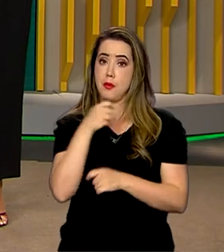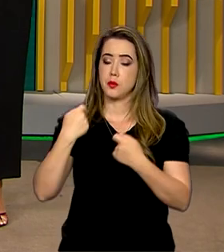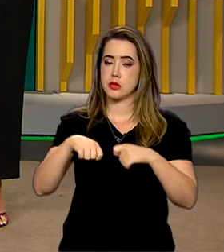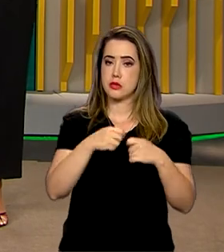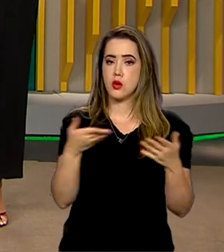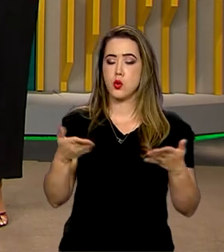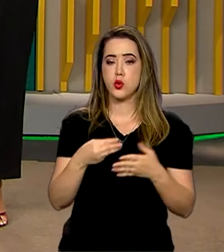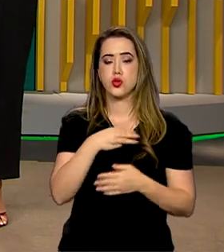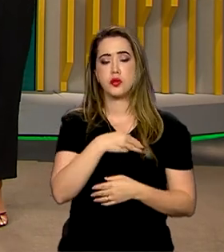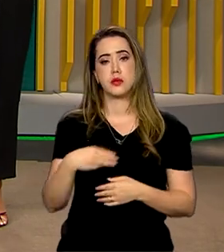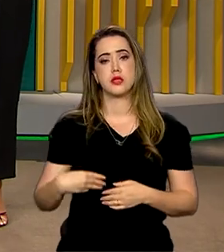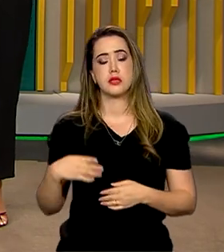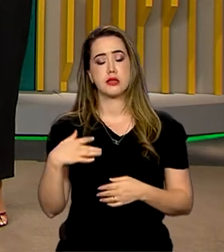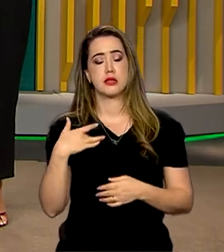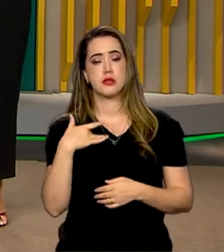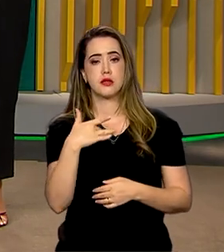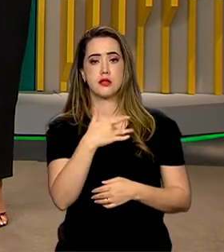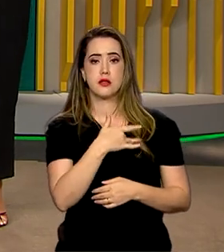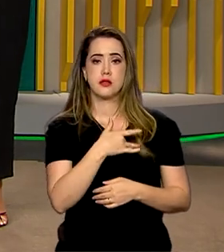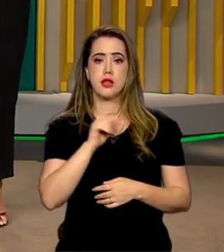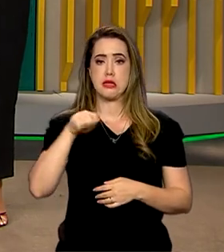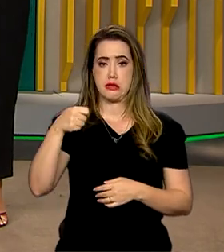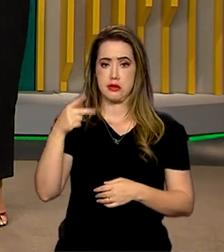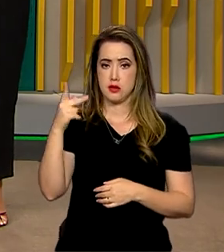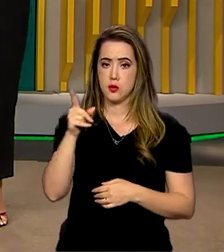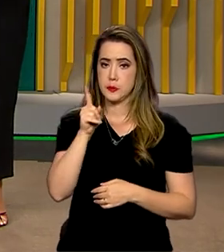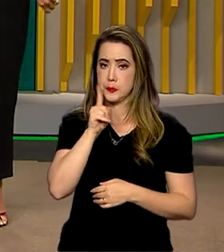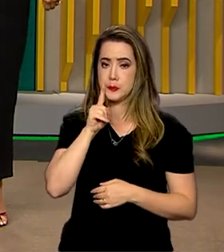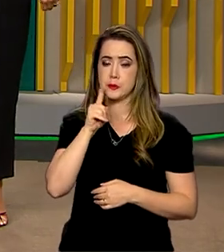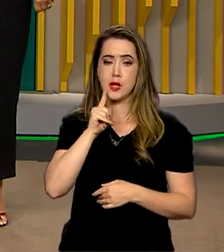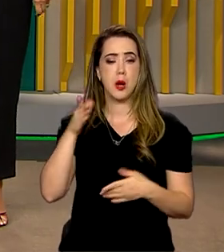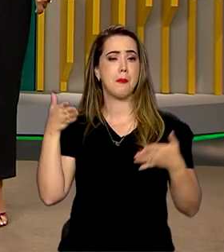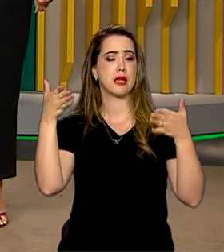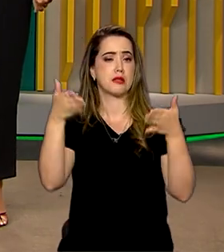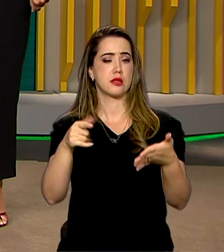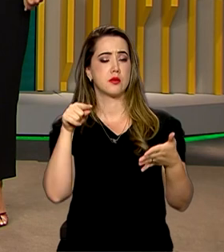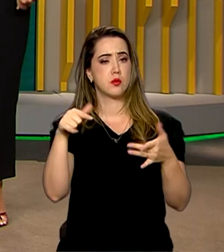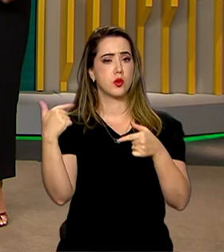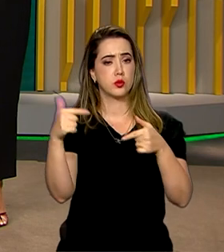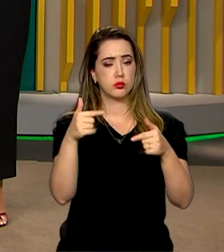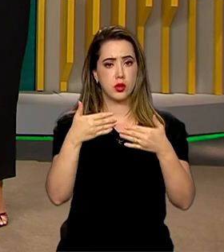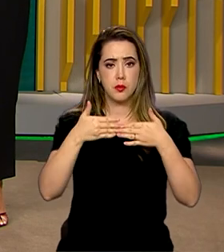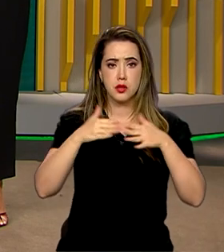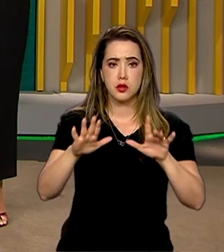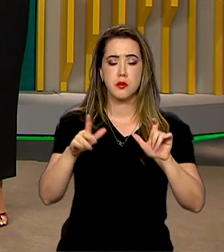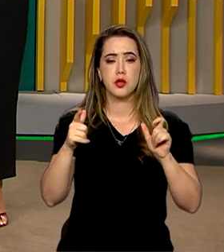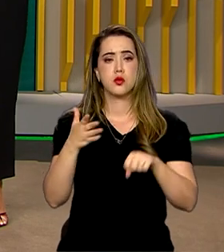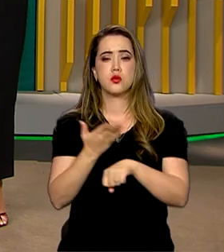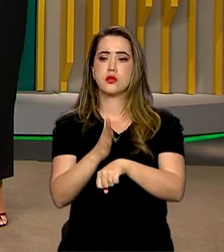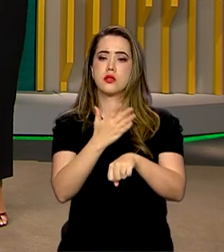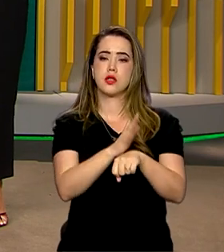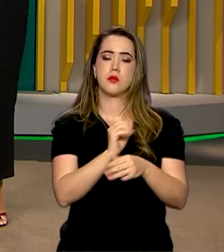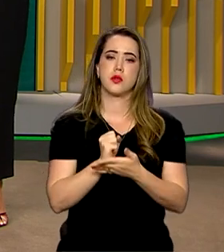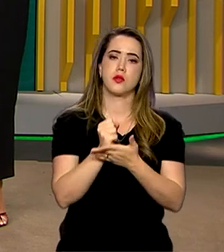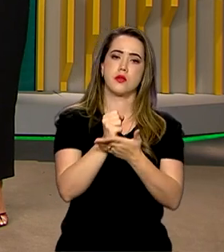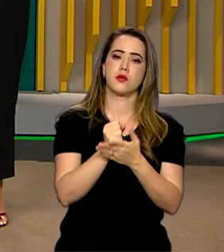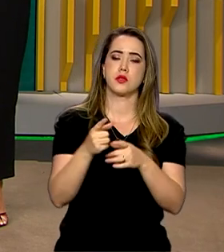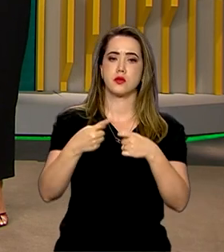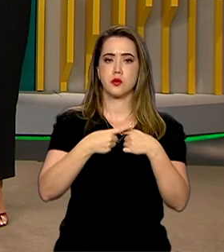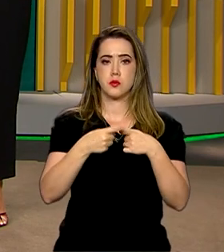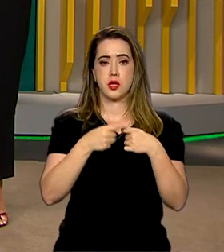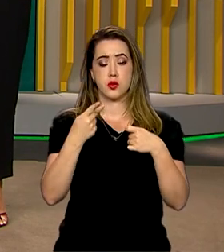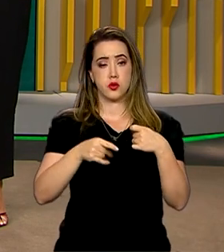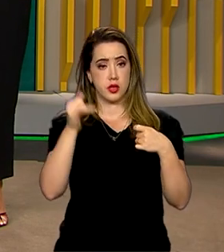Hoje a ministra da Saúde, Nízia Trindade, participou da cerimônia de abertura do treinamento oferecido aos médicos